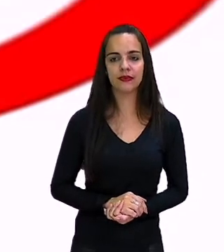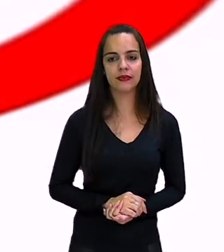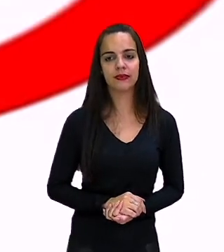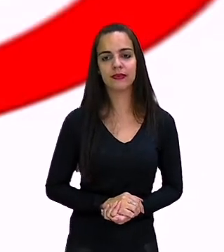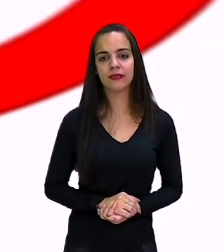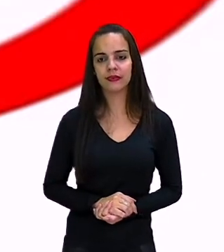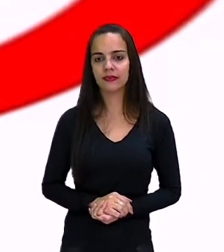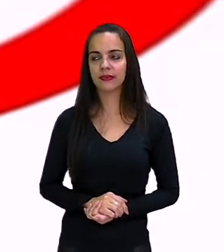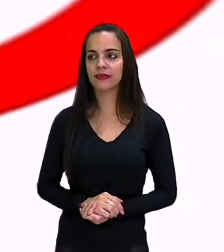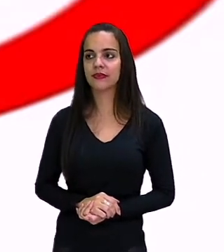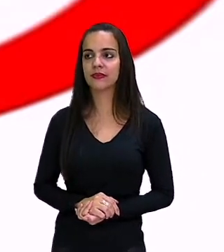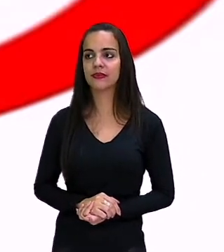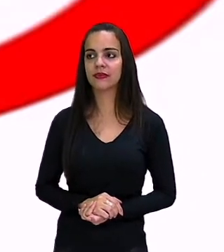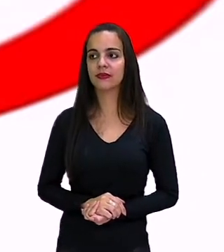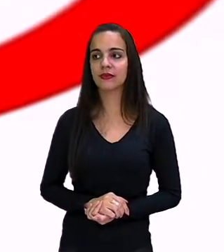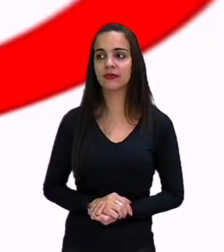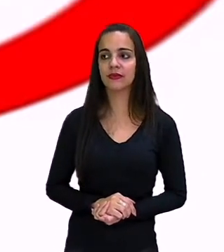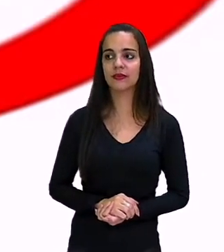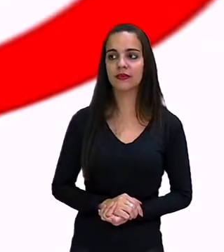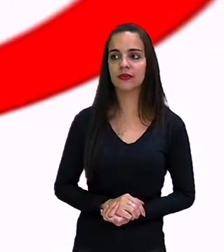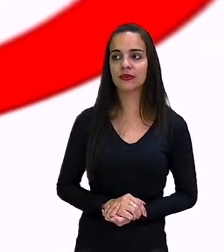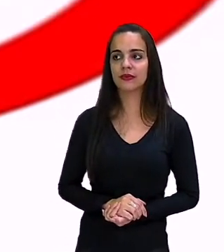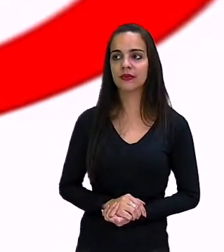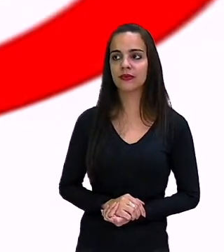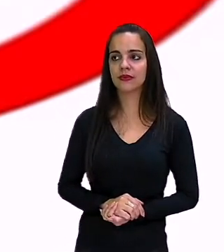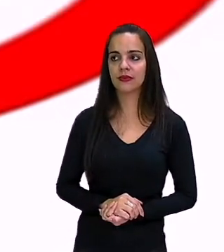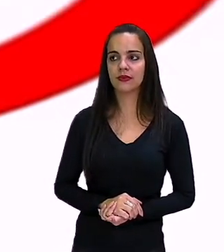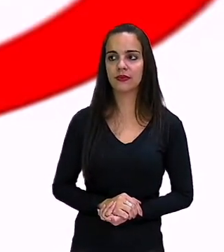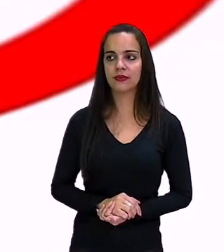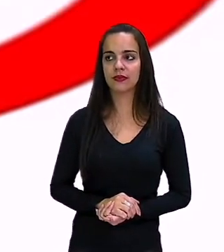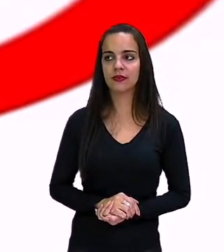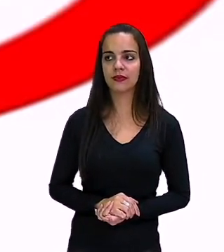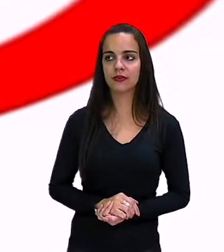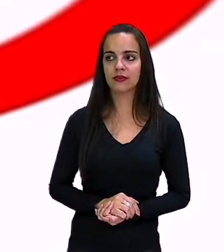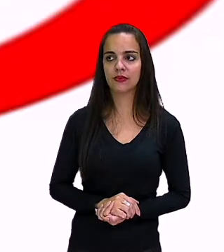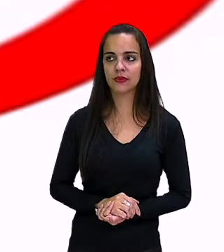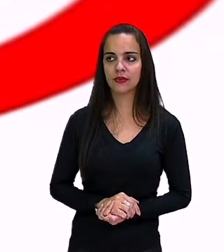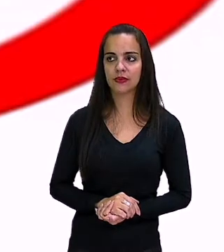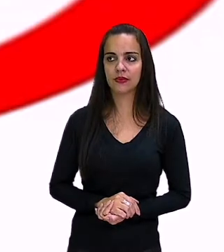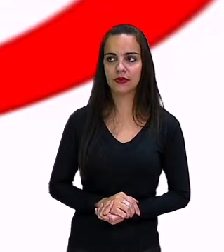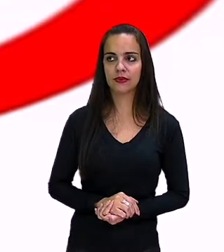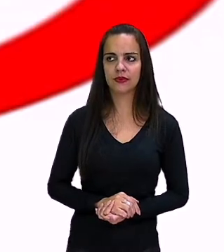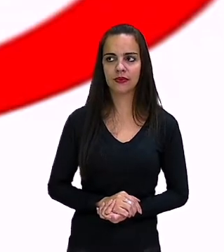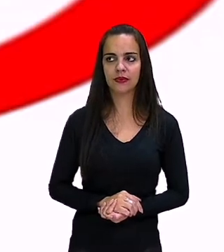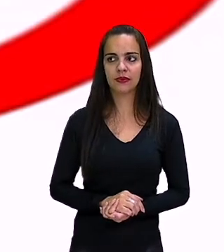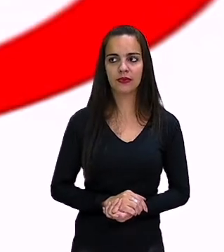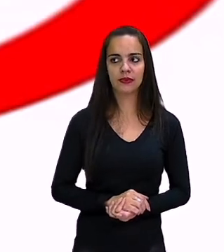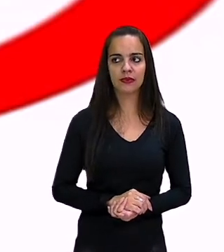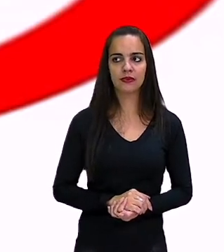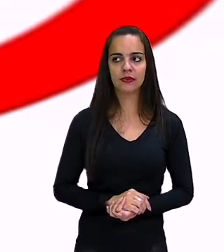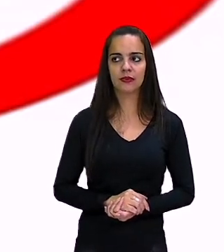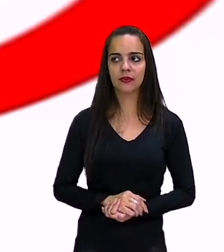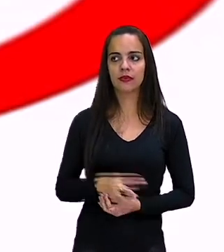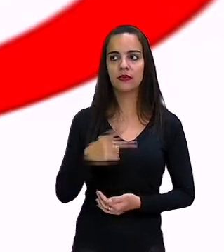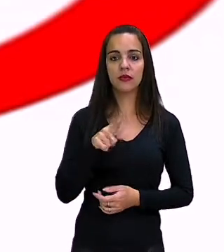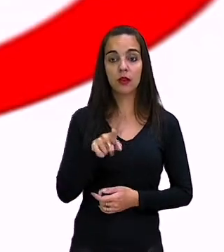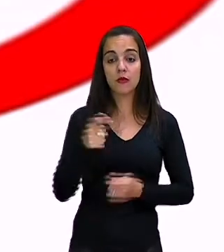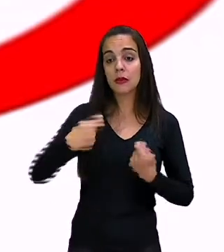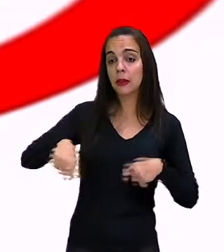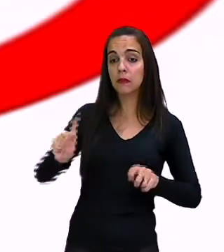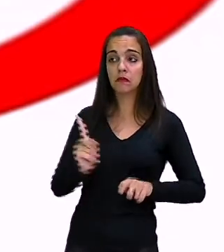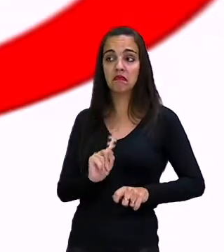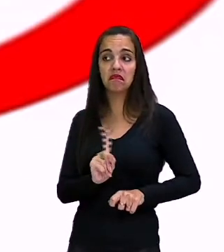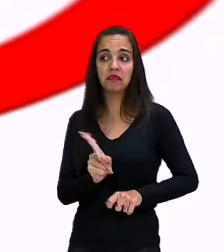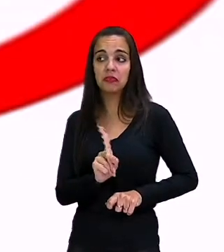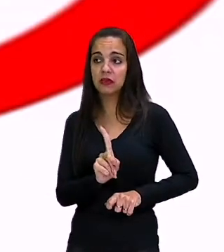footsteps. If it is not, olha lá, if it is not what you want. Então, você não precisa,